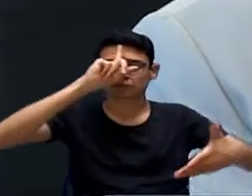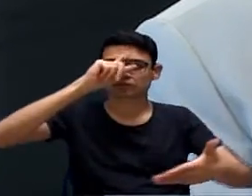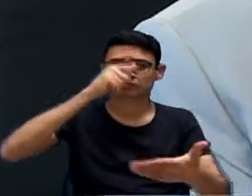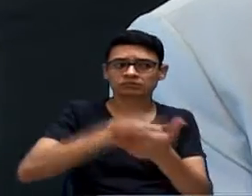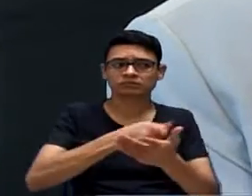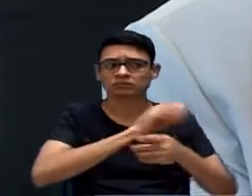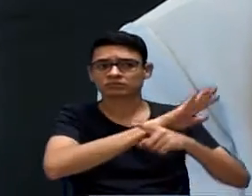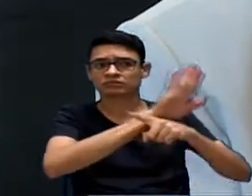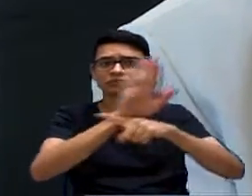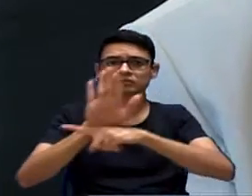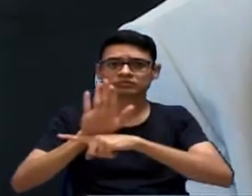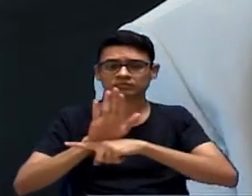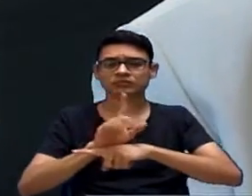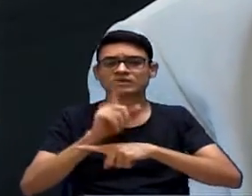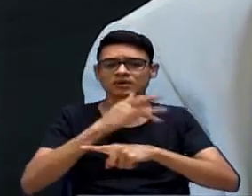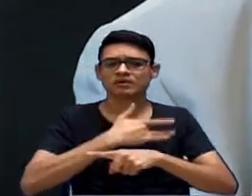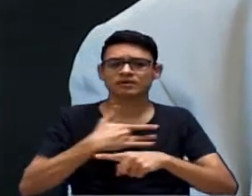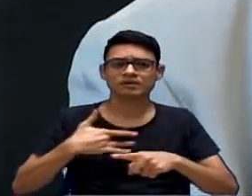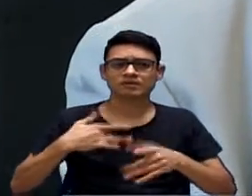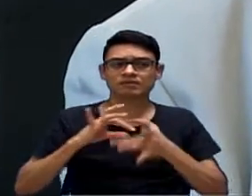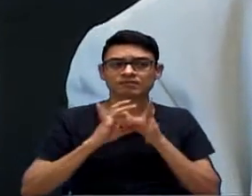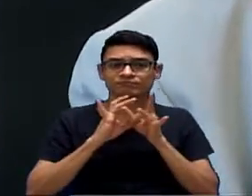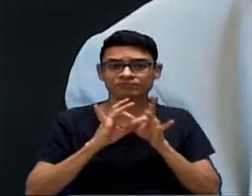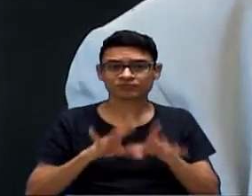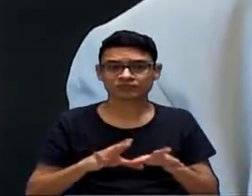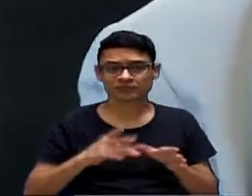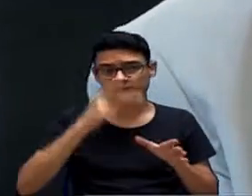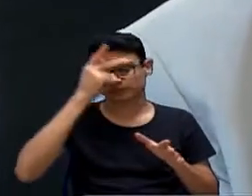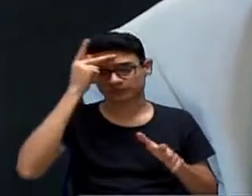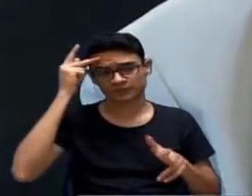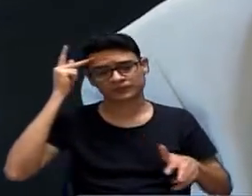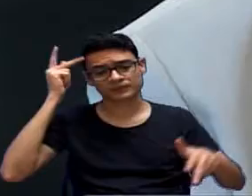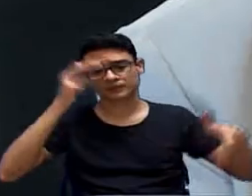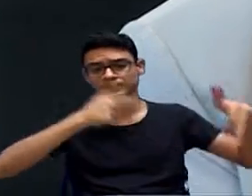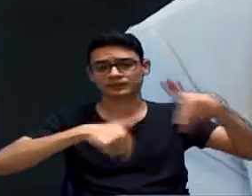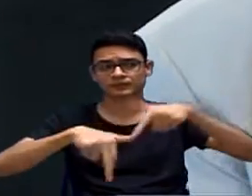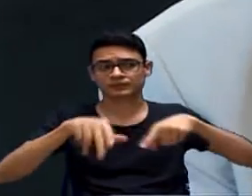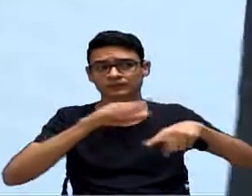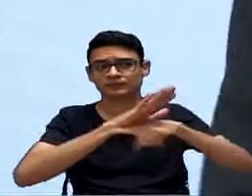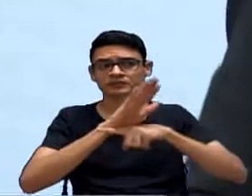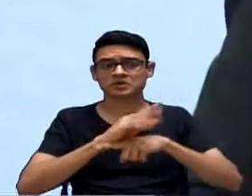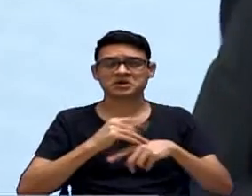saúde pública, de saúde coletiva. Eu não quero tomar vacina. Por favor.